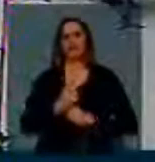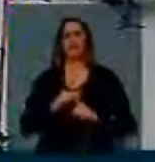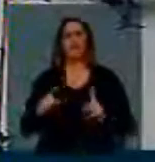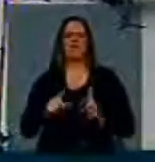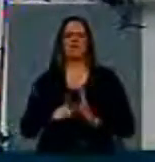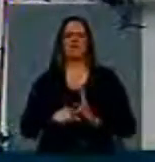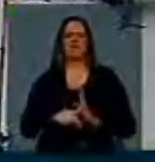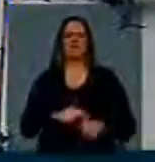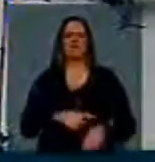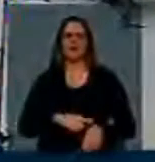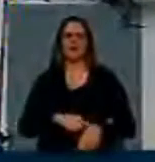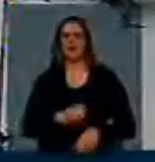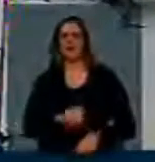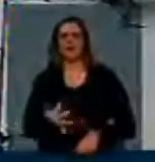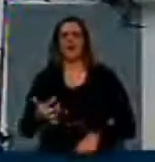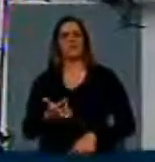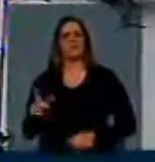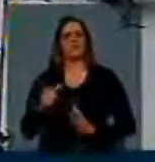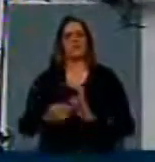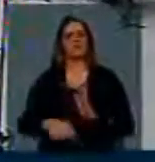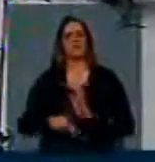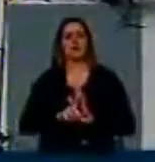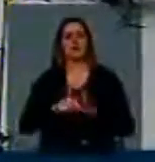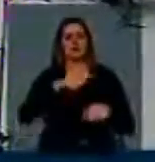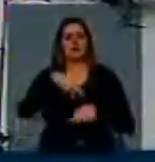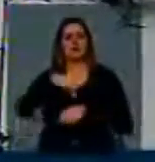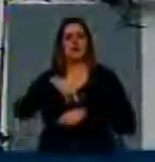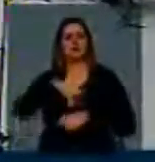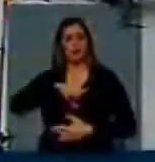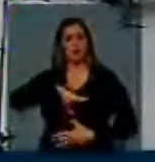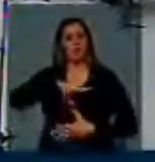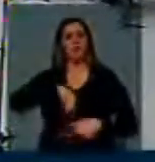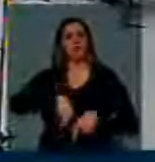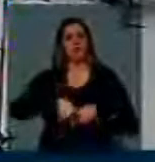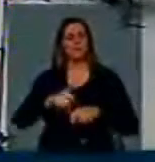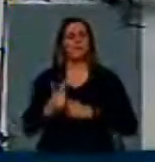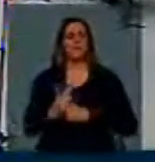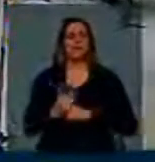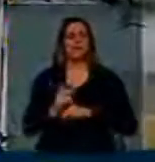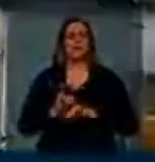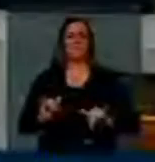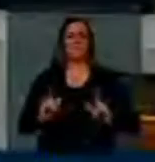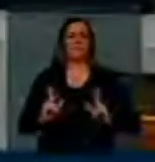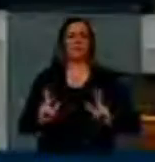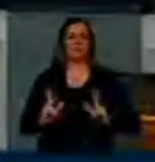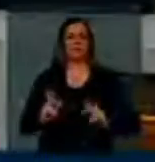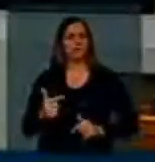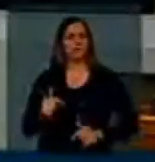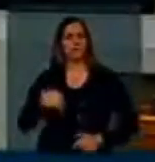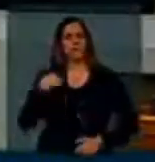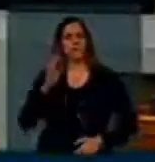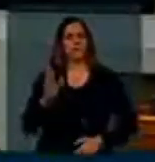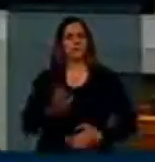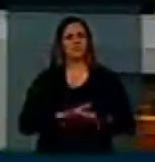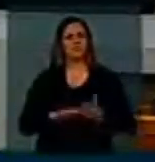lei já foram aprovados em países da América Latina, protegendo dados pessoais. Nós não temos no Brasil uma lei de proteção de dados pessoais. E na